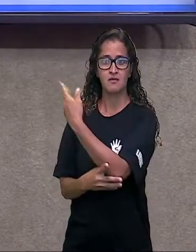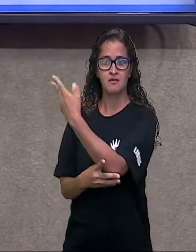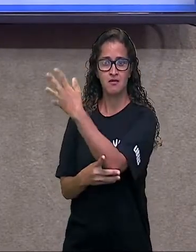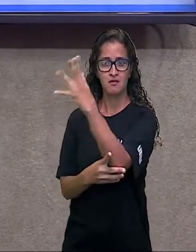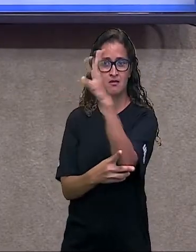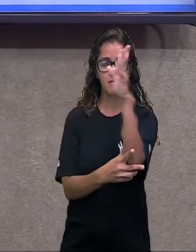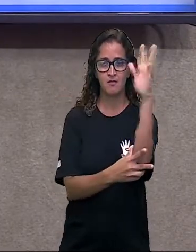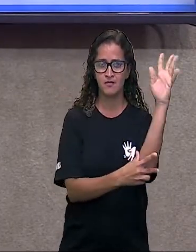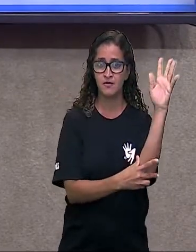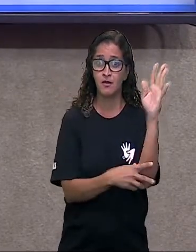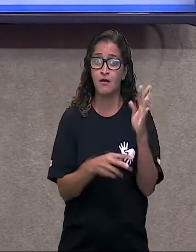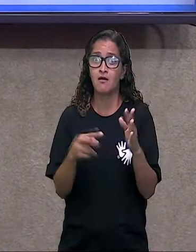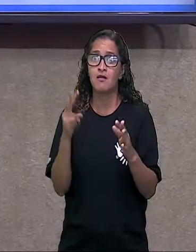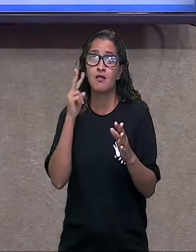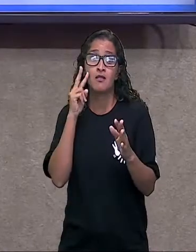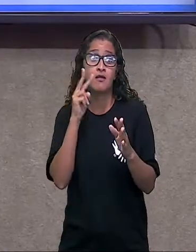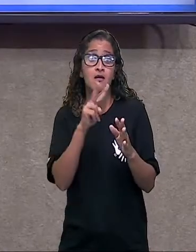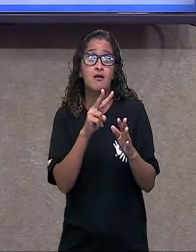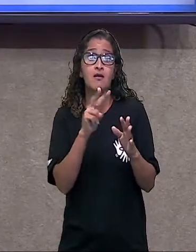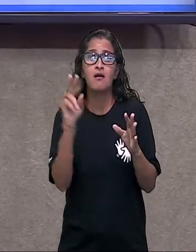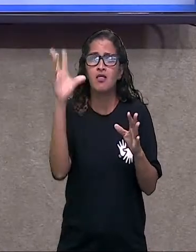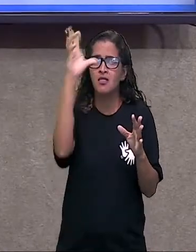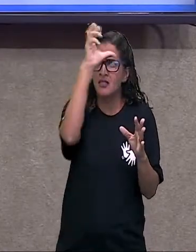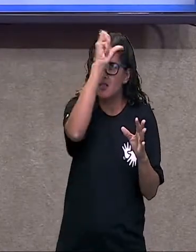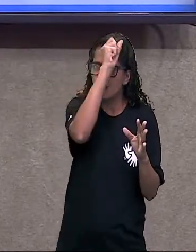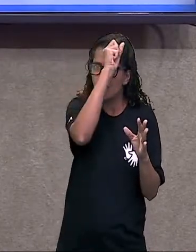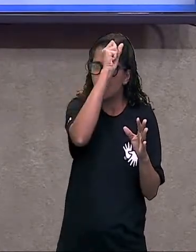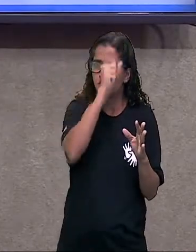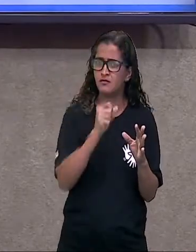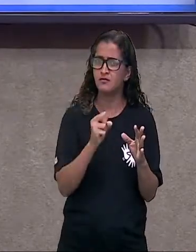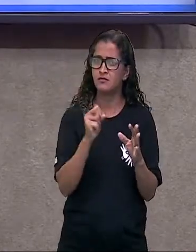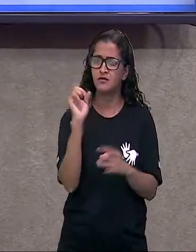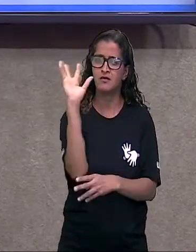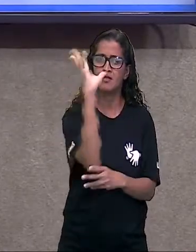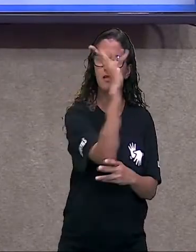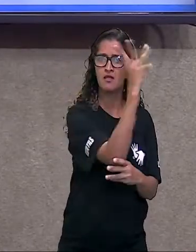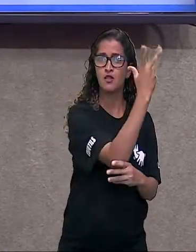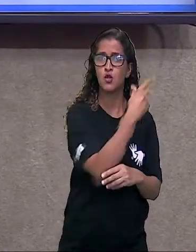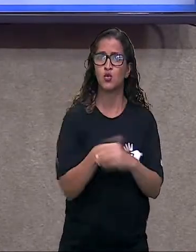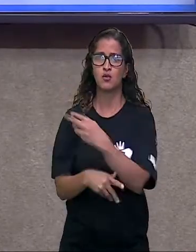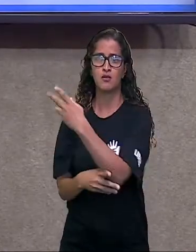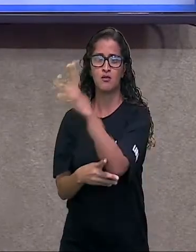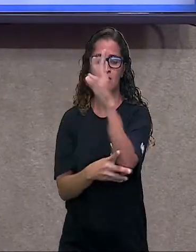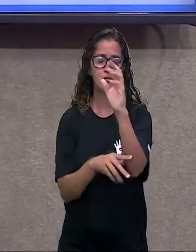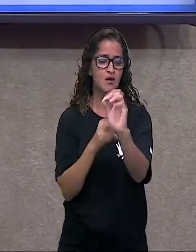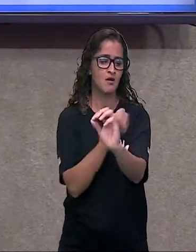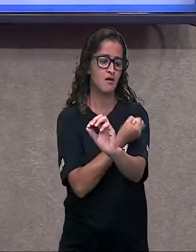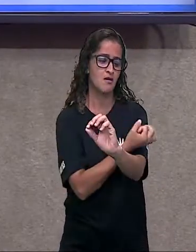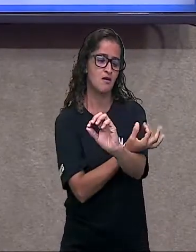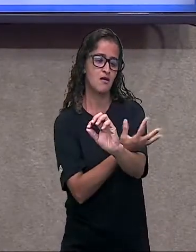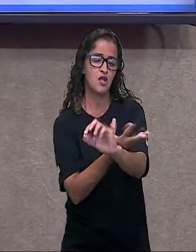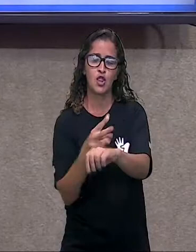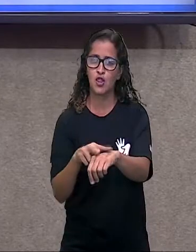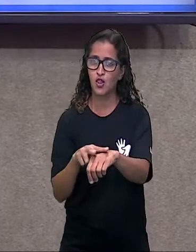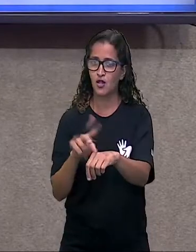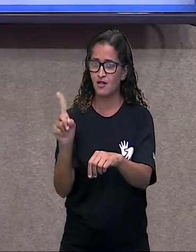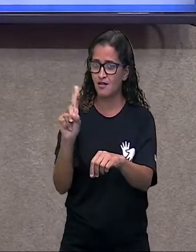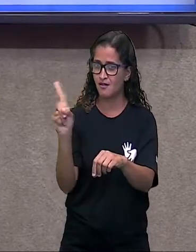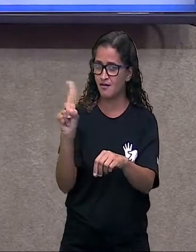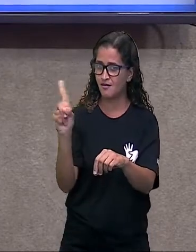descobrimos que meio ambiente não é somente vegetação, o lugar onde está verdinho,